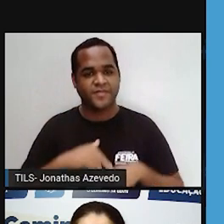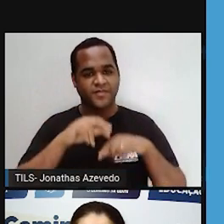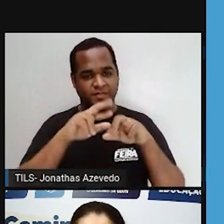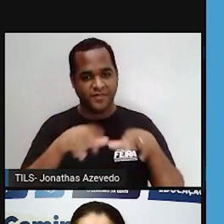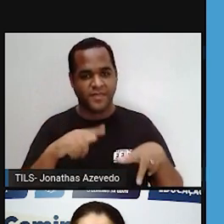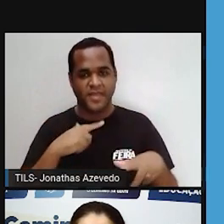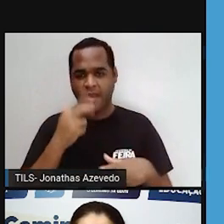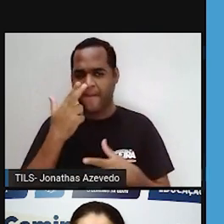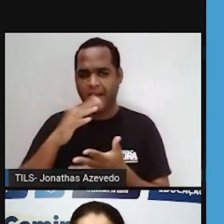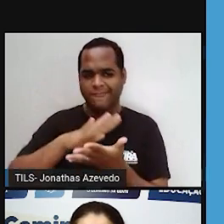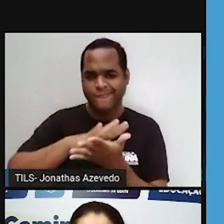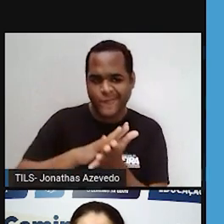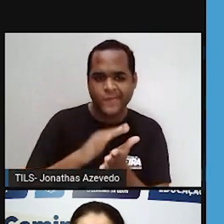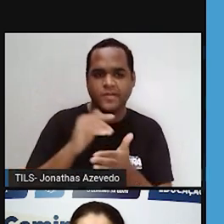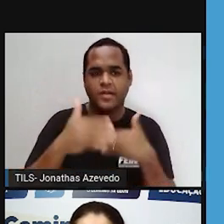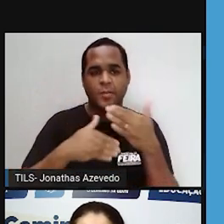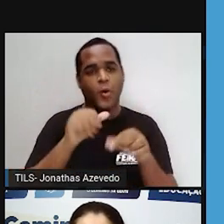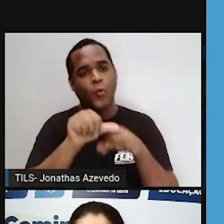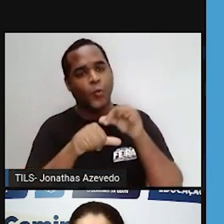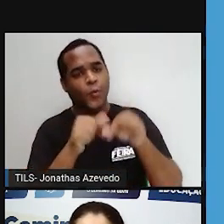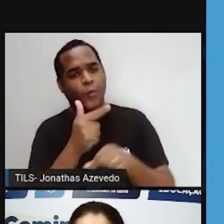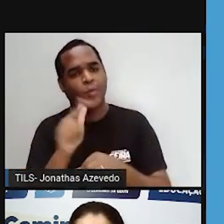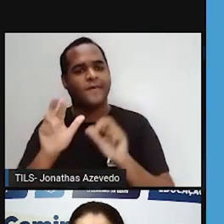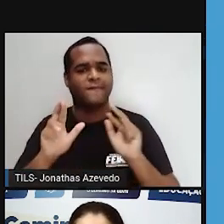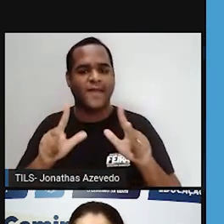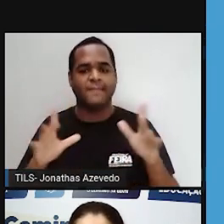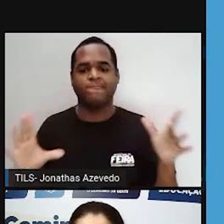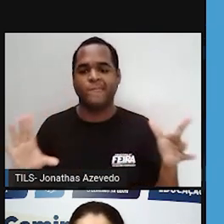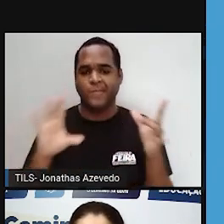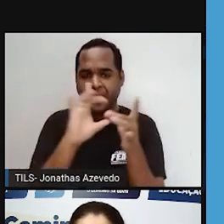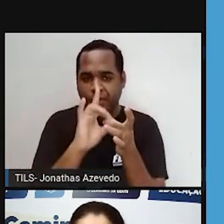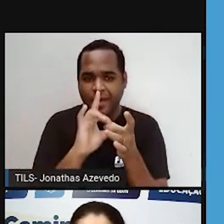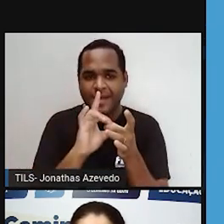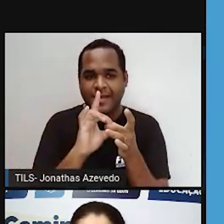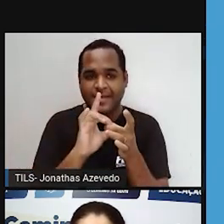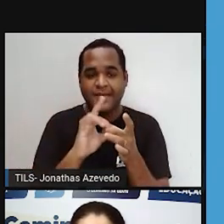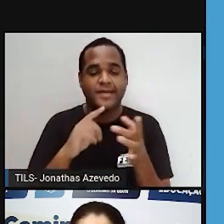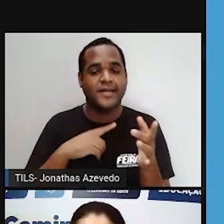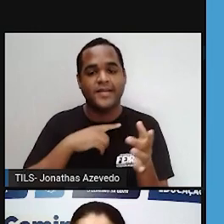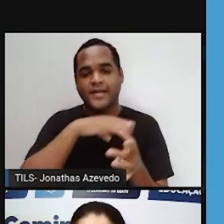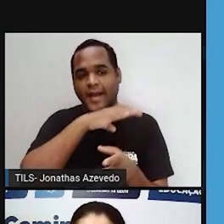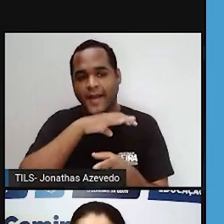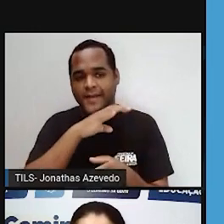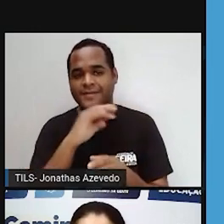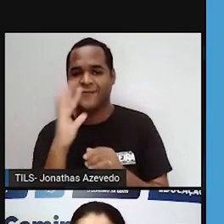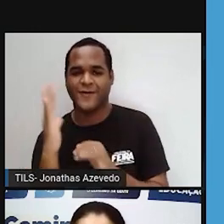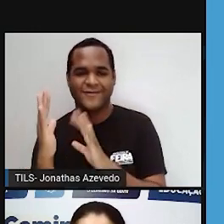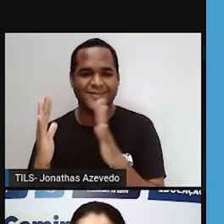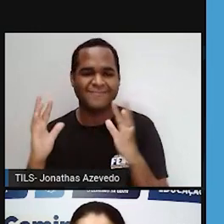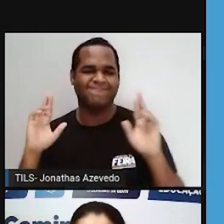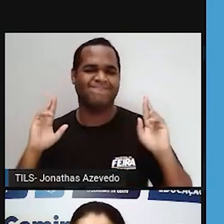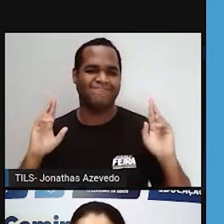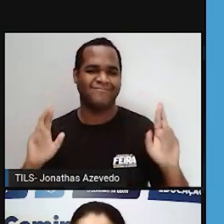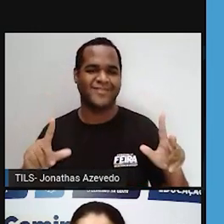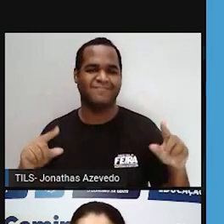destruídos ou os recursos mudarem, as relações entre os componentes do ecossistema serão alteradas e sua existência poderá ser